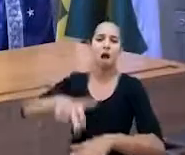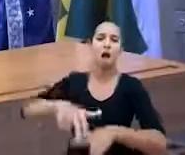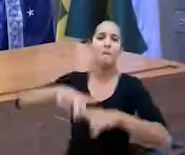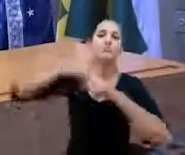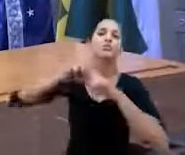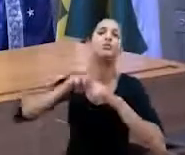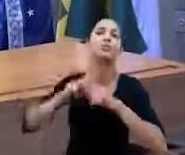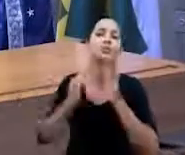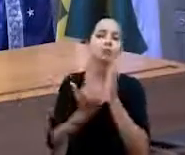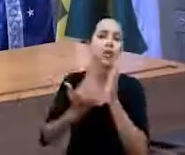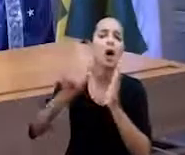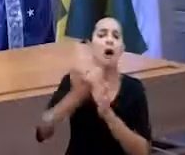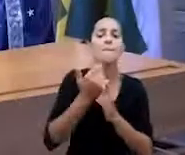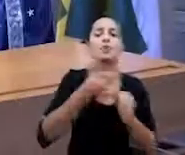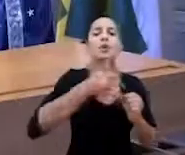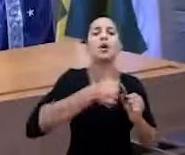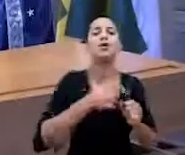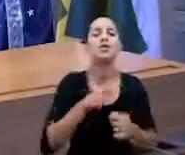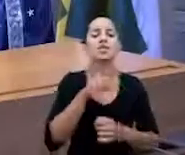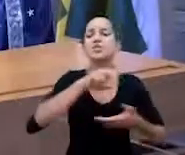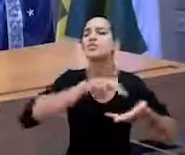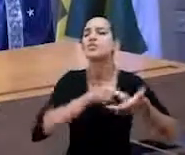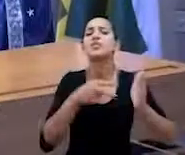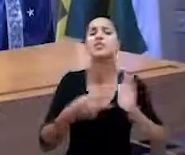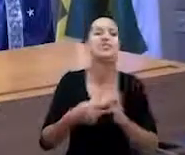Isso não tem outro nome, isso é picaretagem.